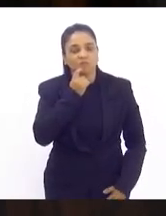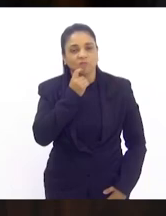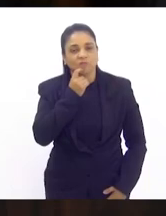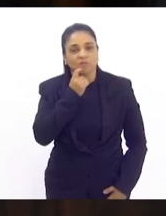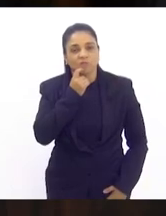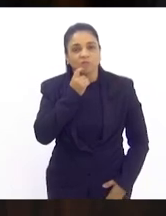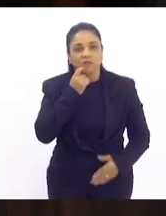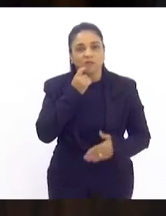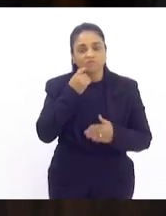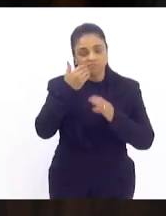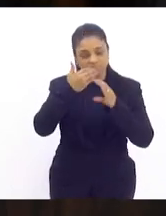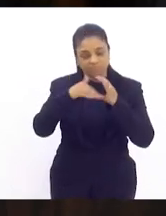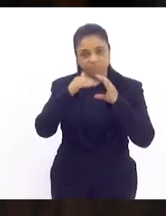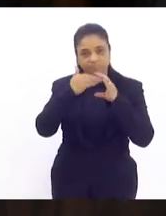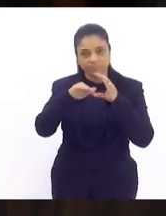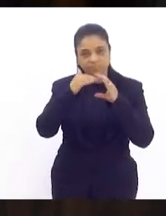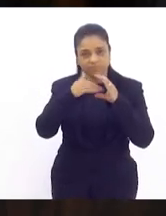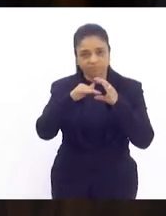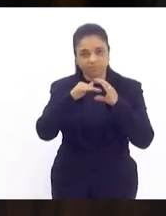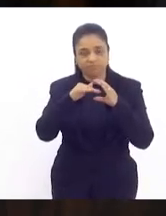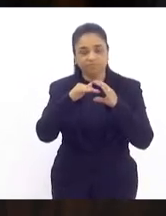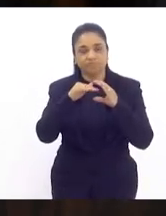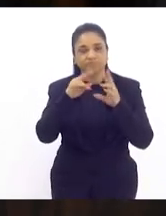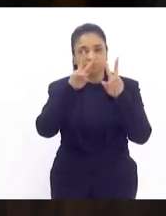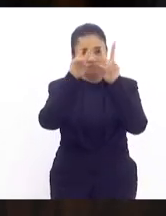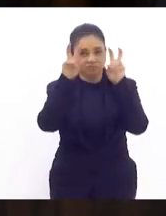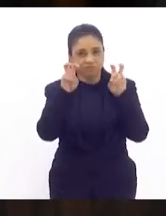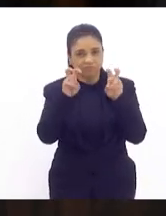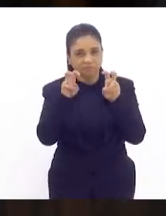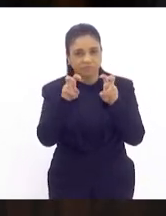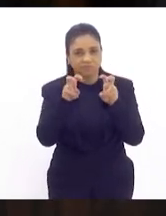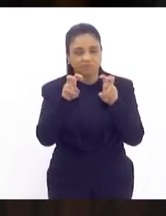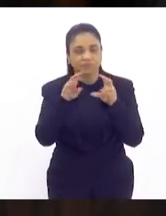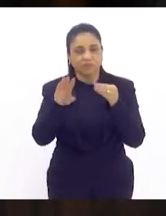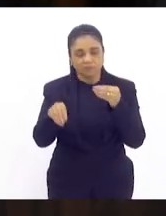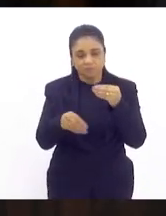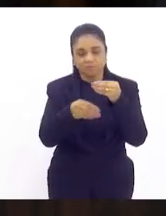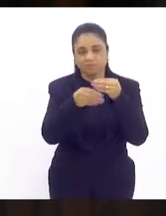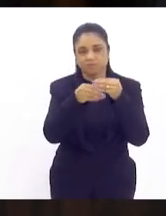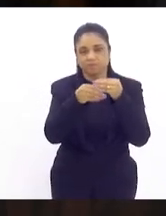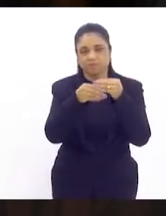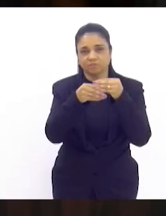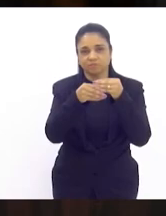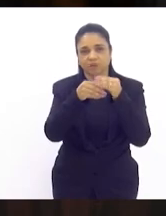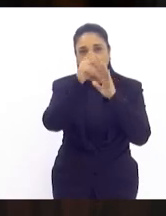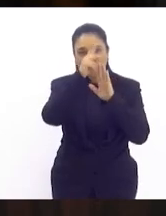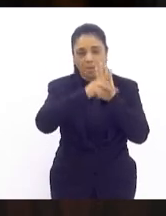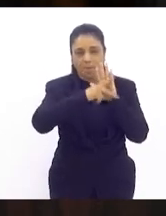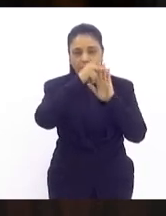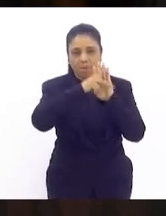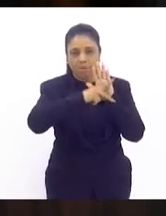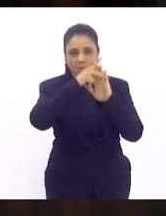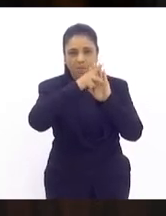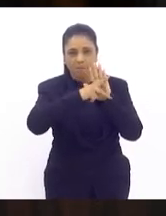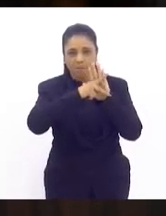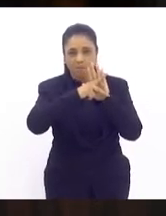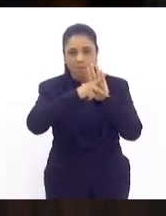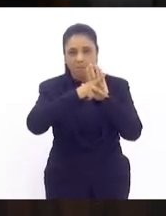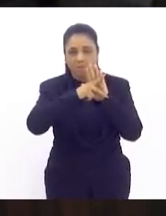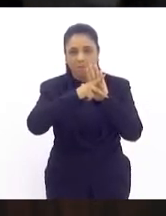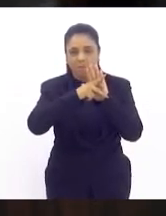Castro o envio de mensagens dispondo sobre a implementação de projeção